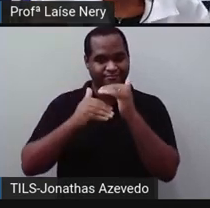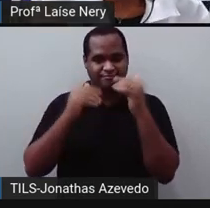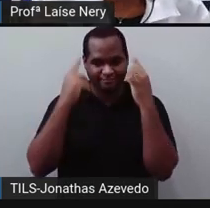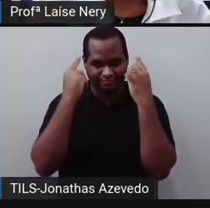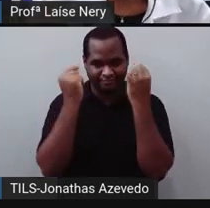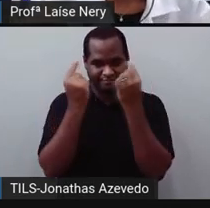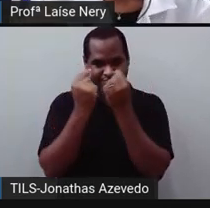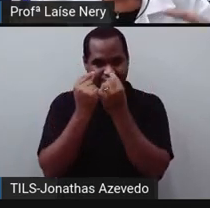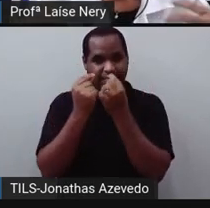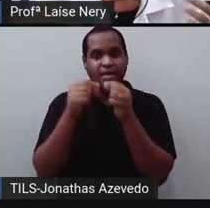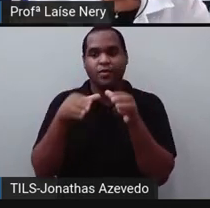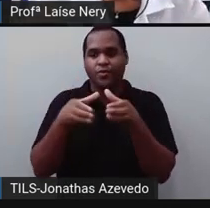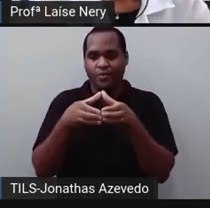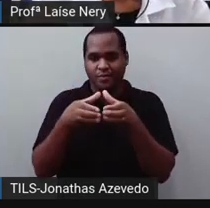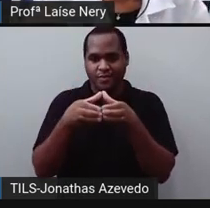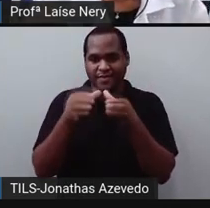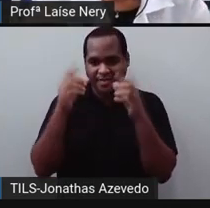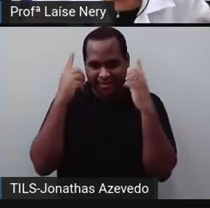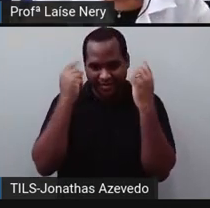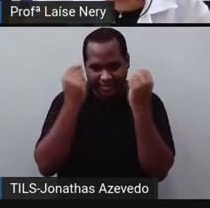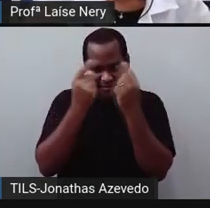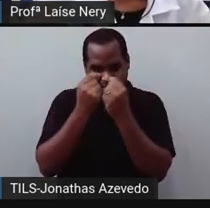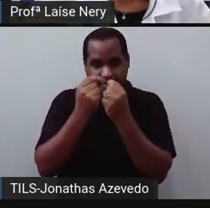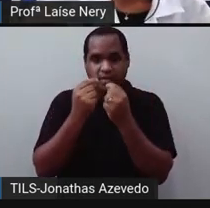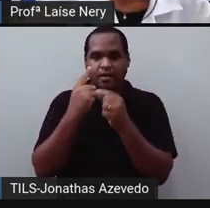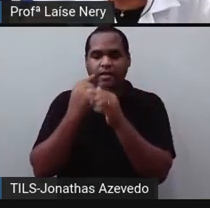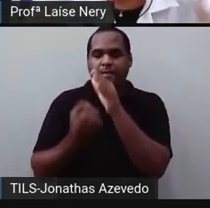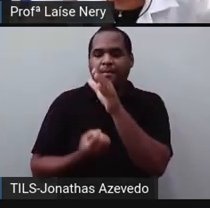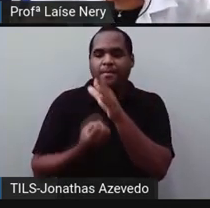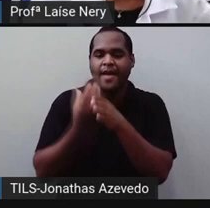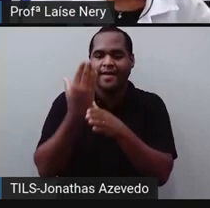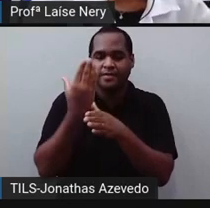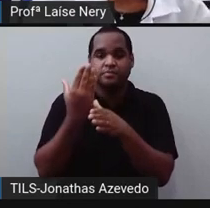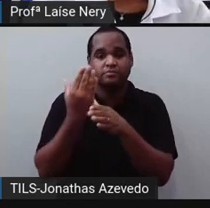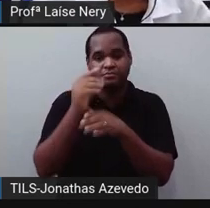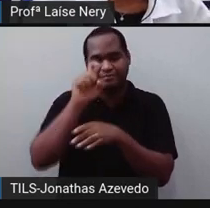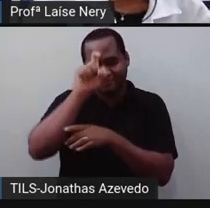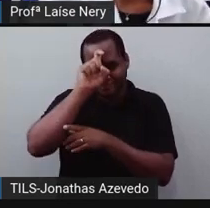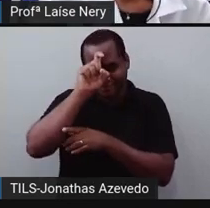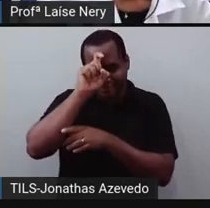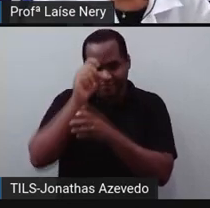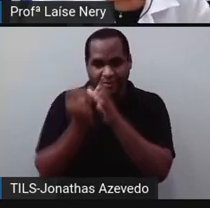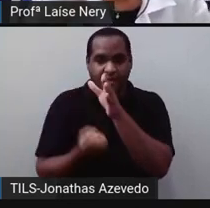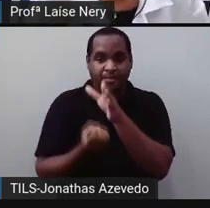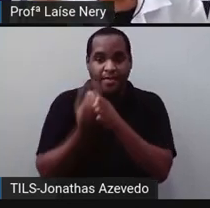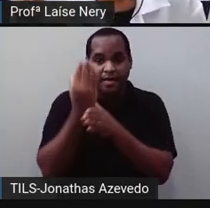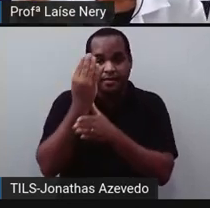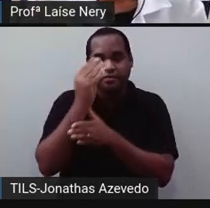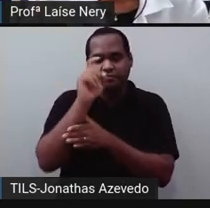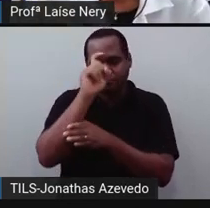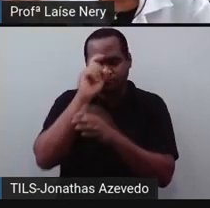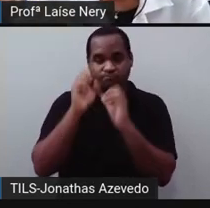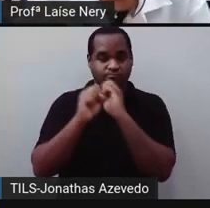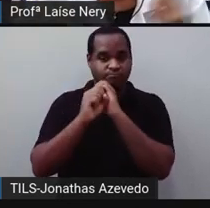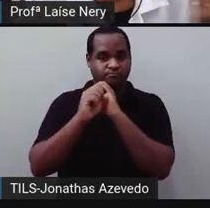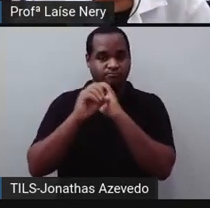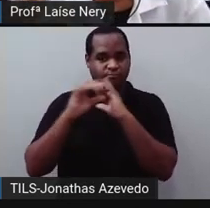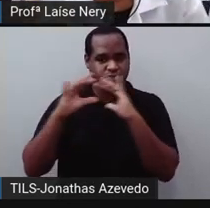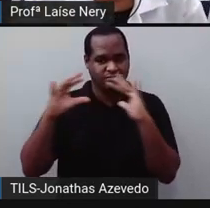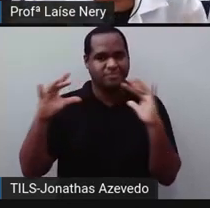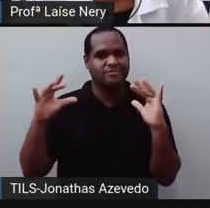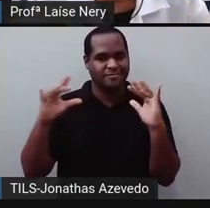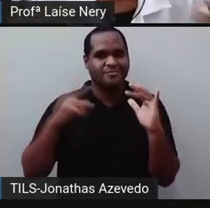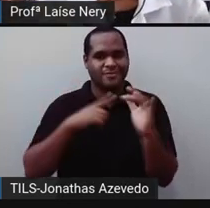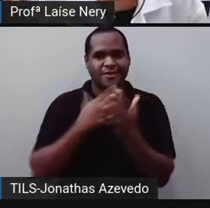gregos. Então, foi descoberta no Egito, né? Ela surgiu no Egito, mas também foi desenvolvida,